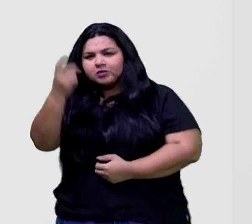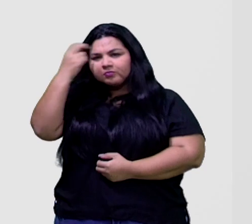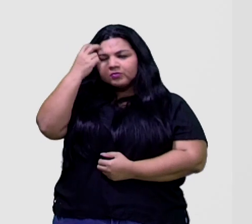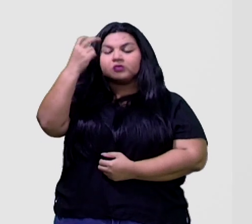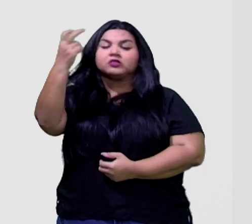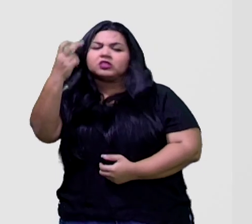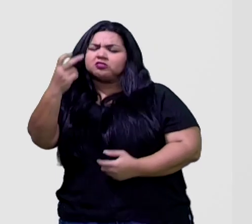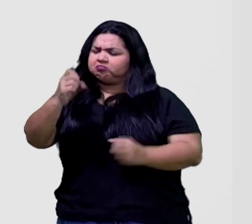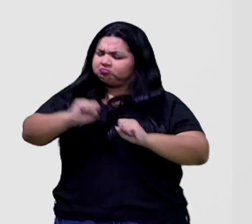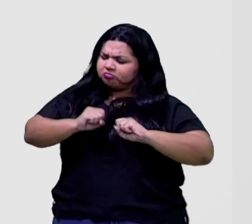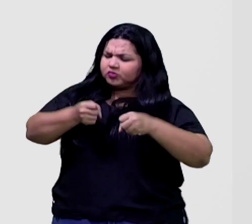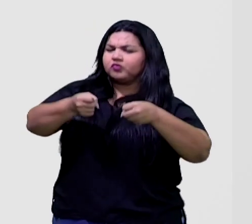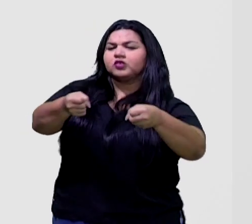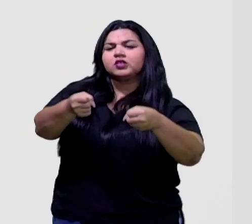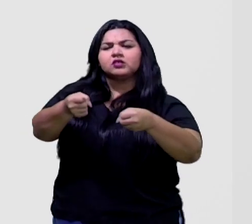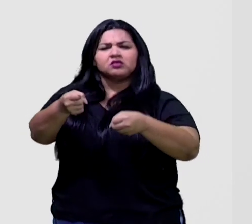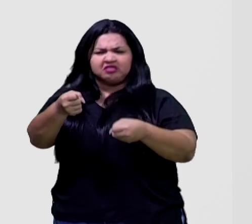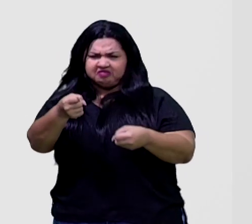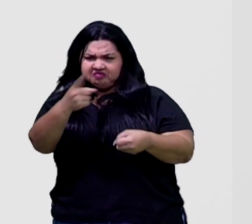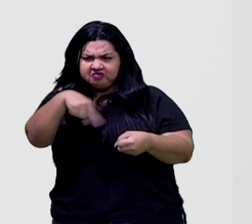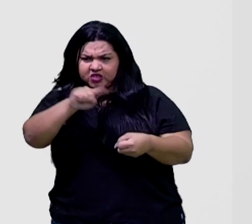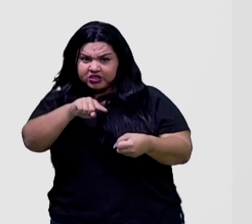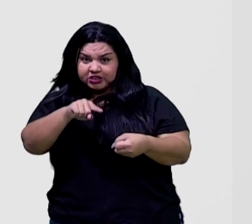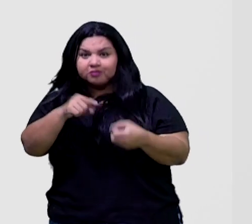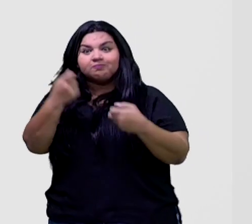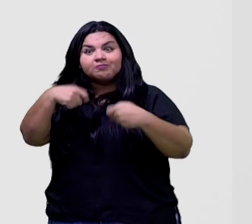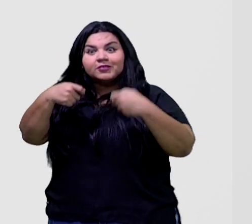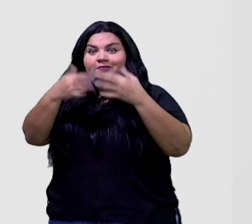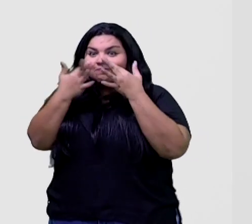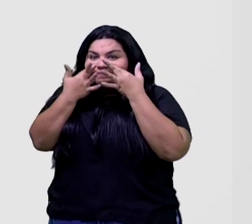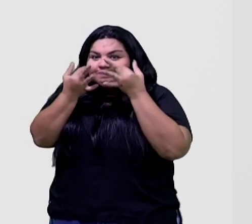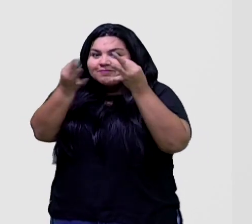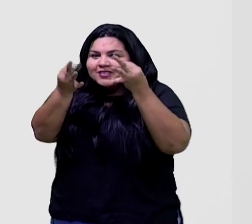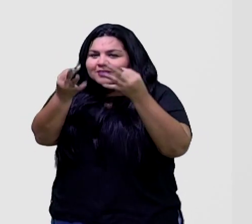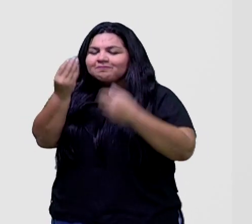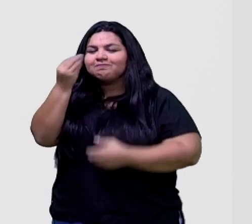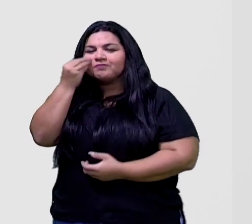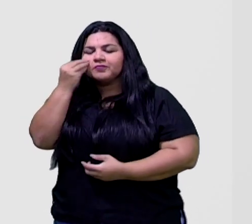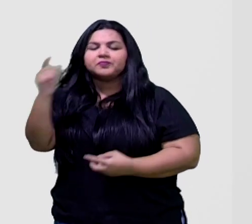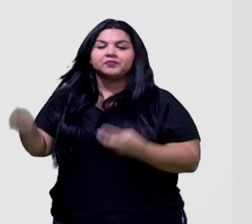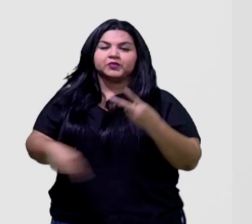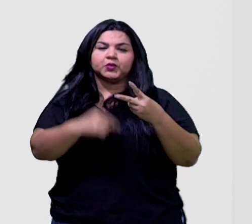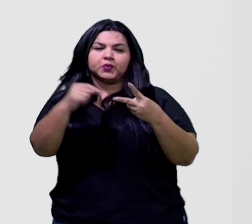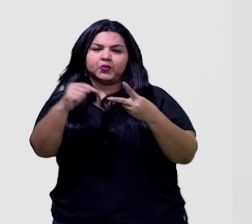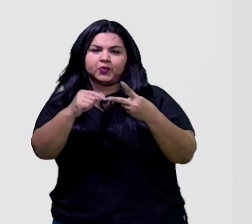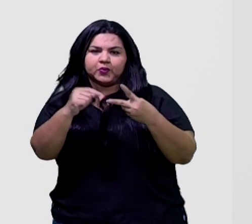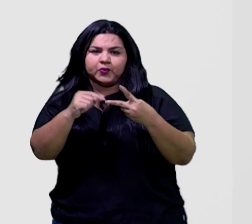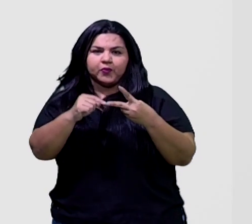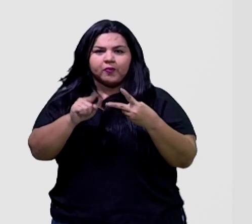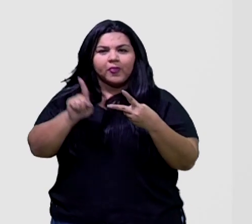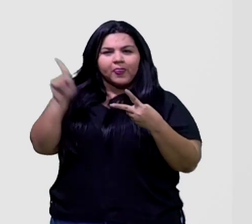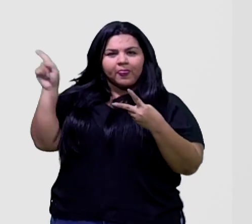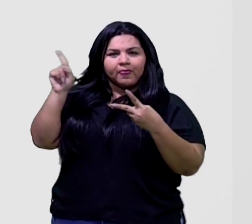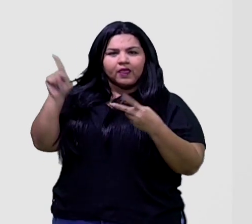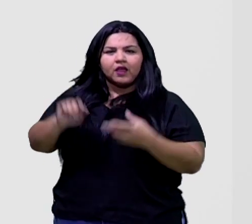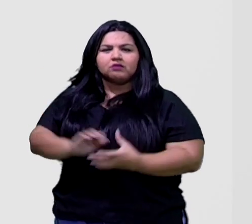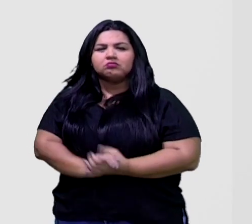deixem de assistir uma mente brilhante, brilhante, tá bom? Temos aí um outro filme, olha só,